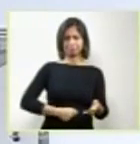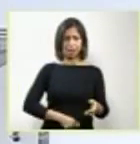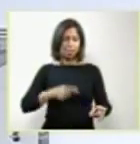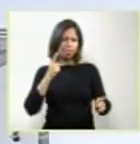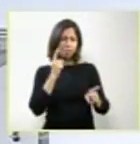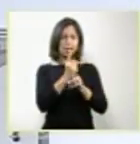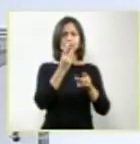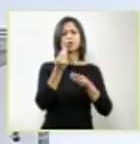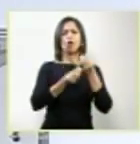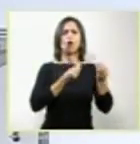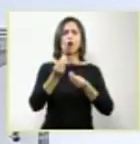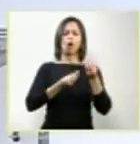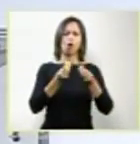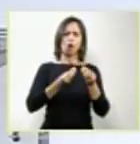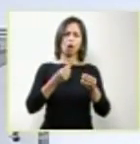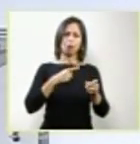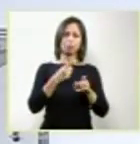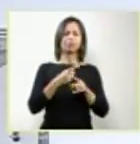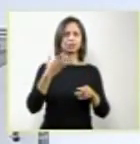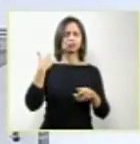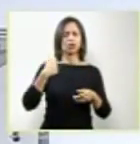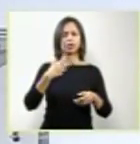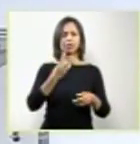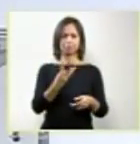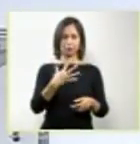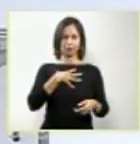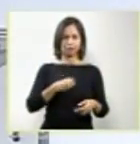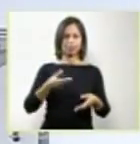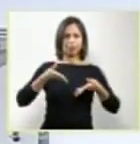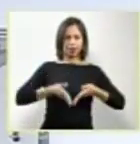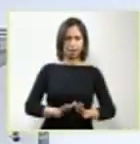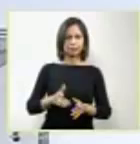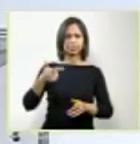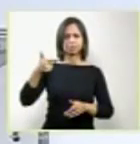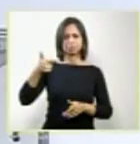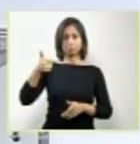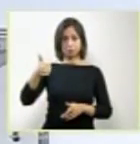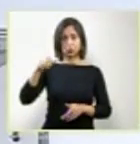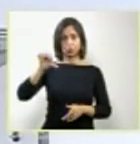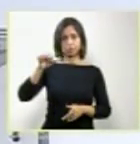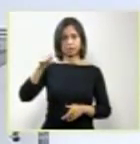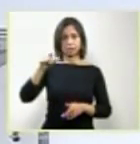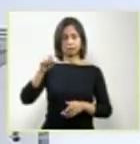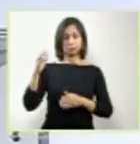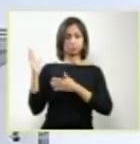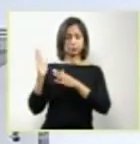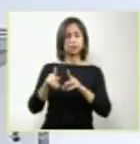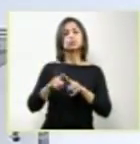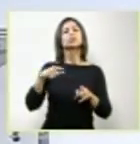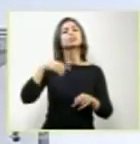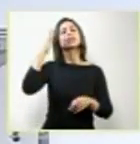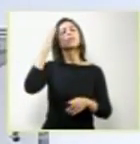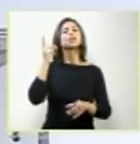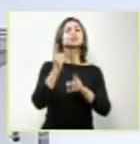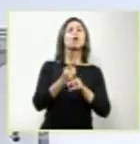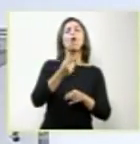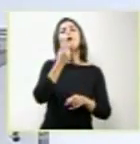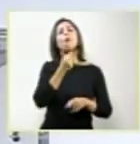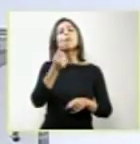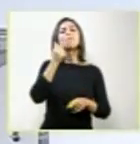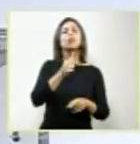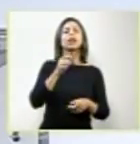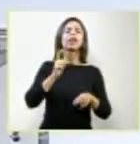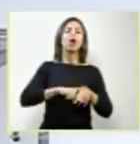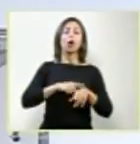em todos os meus três filhos, nascidos na década de 70, só soubemos do seu sexo na hora do